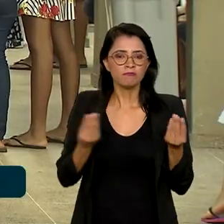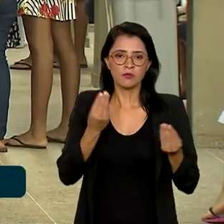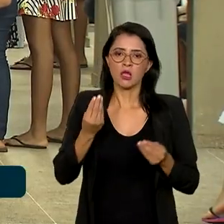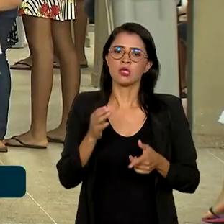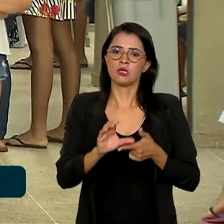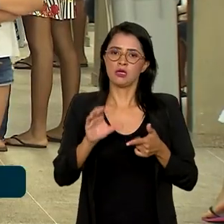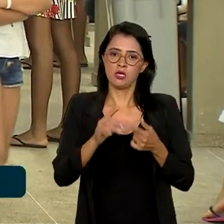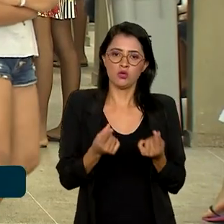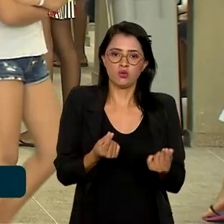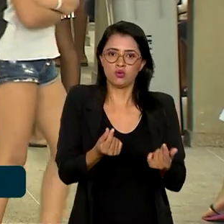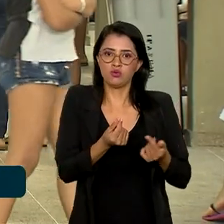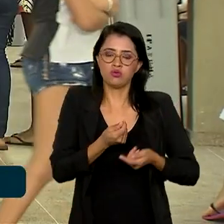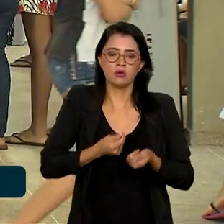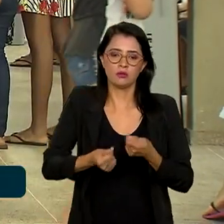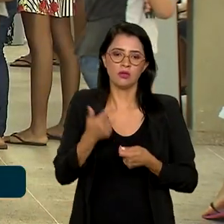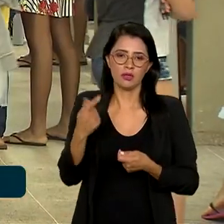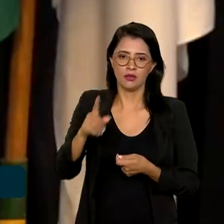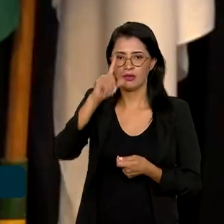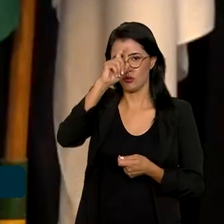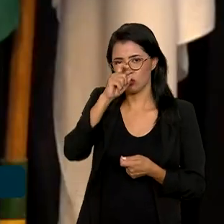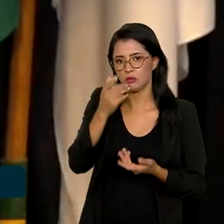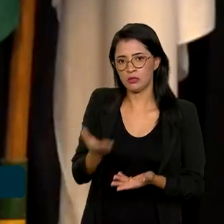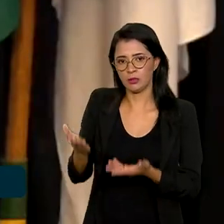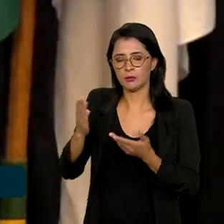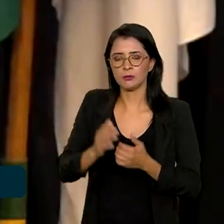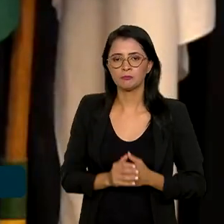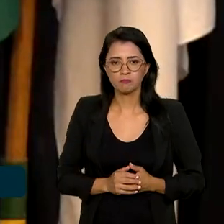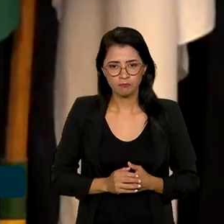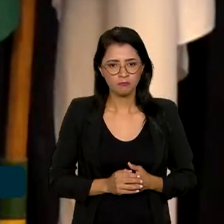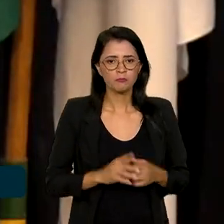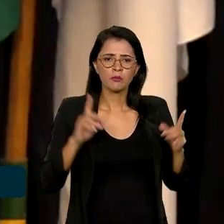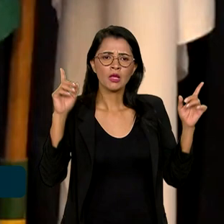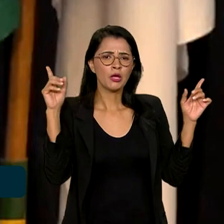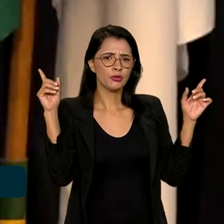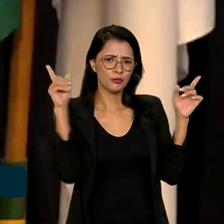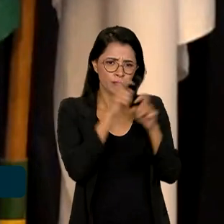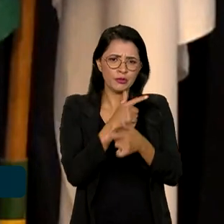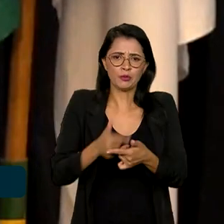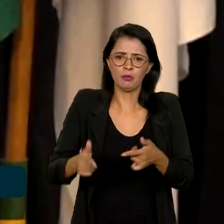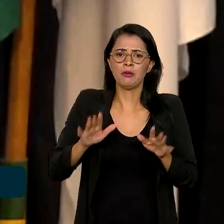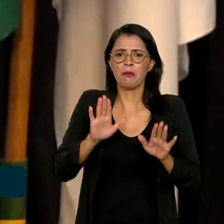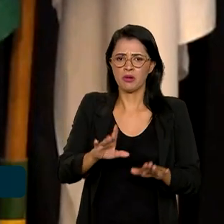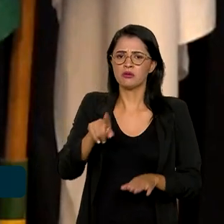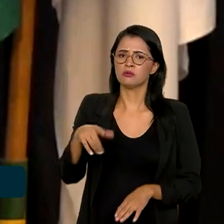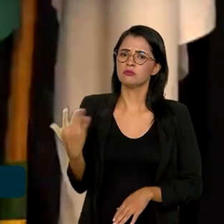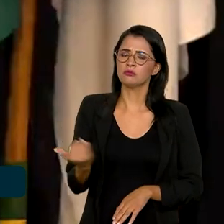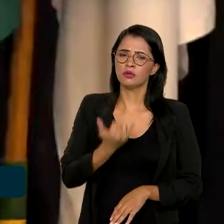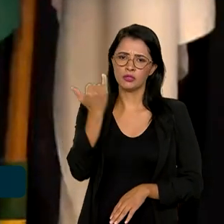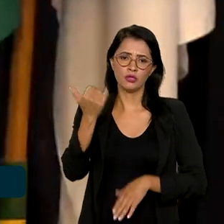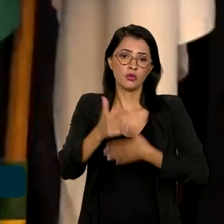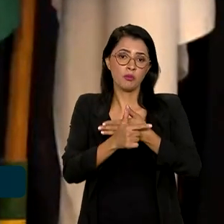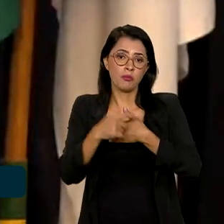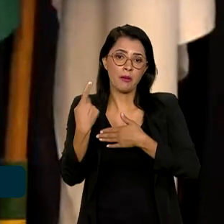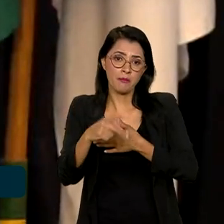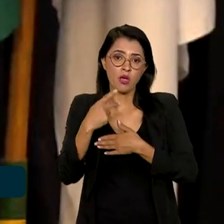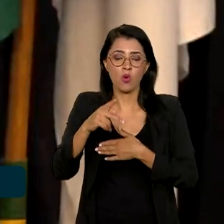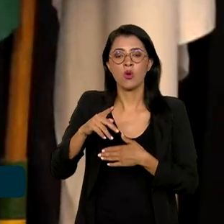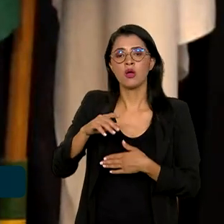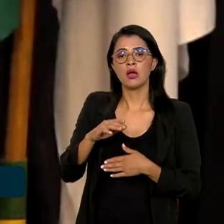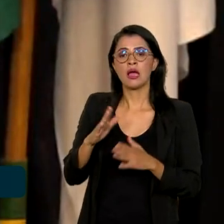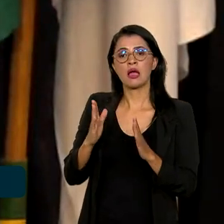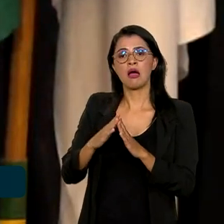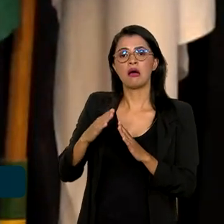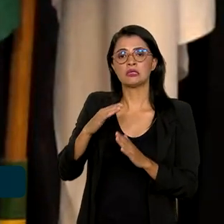crise financeira das Santas Casas. E difícil de ser equacionado, mas muito relevante, é o papel das Santas Casas.